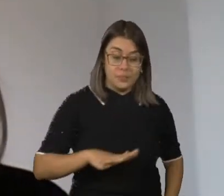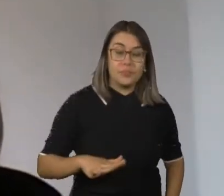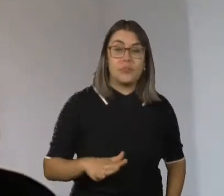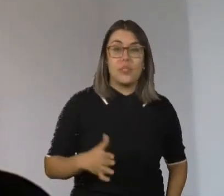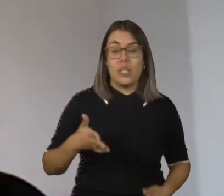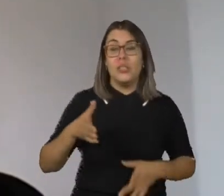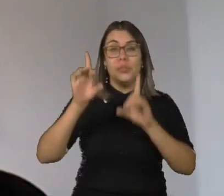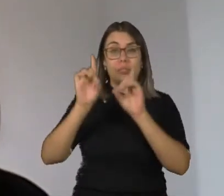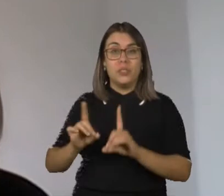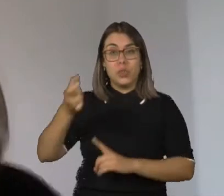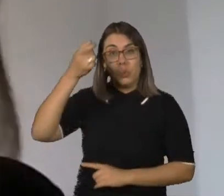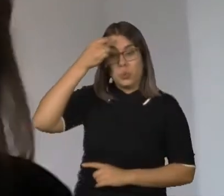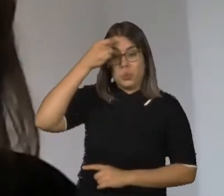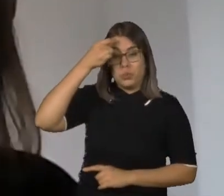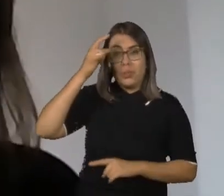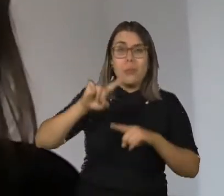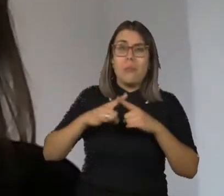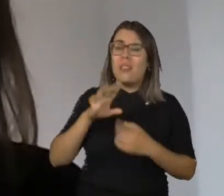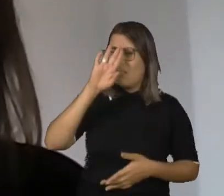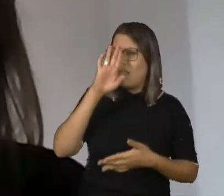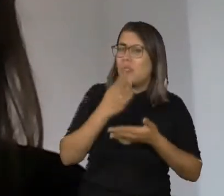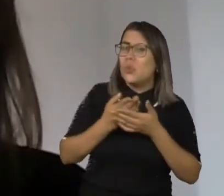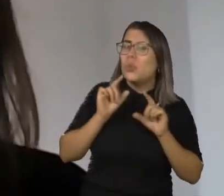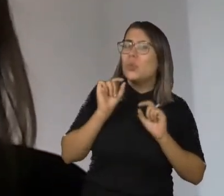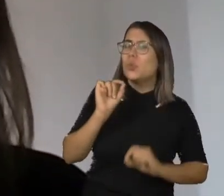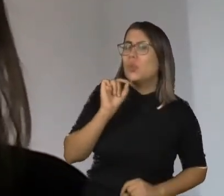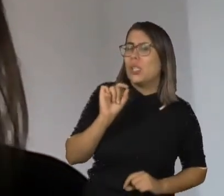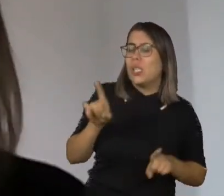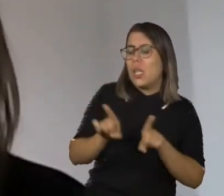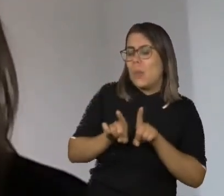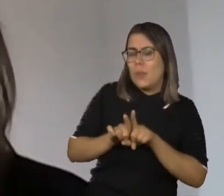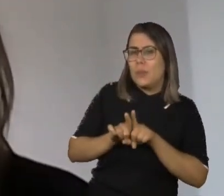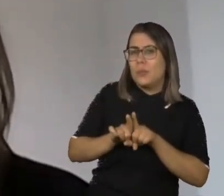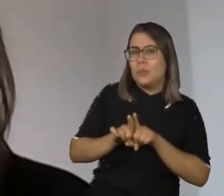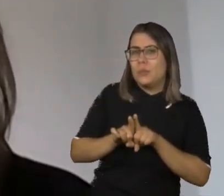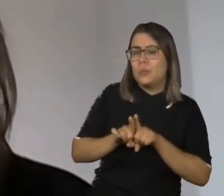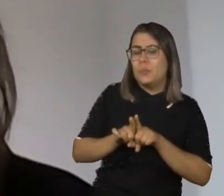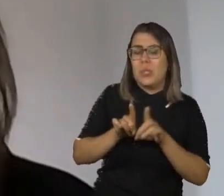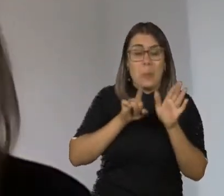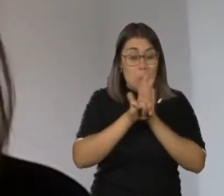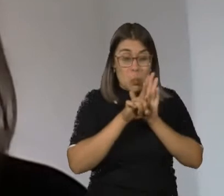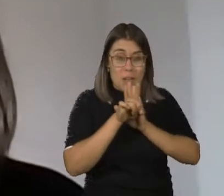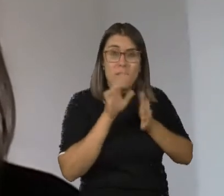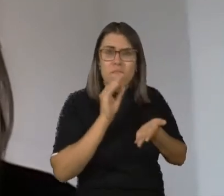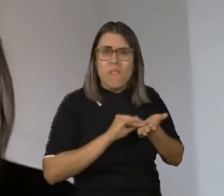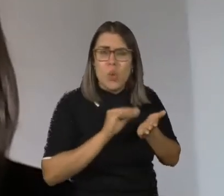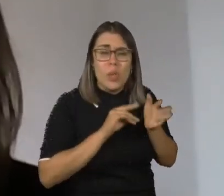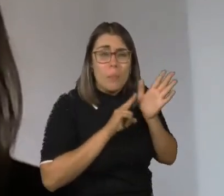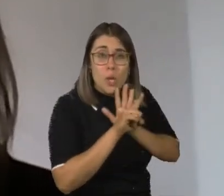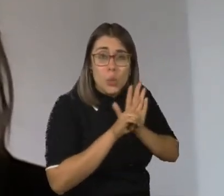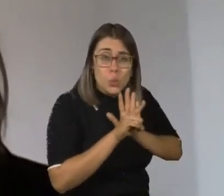intelectual. E eu acredito muito que essa associação não ser questionada, essa associação